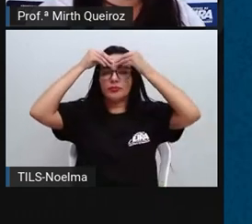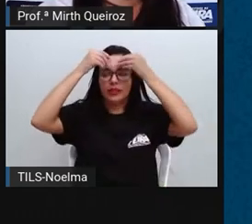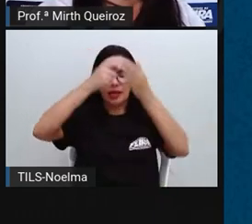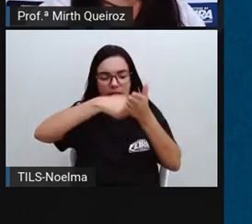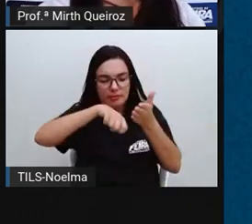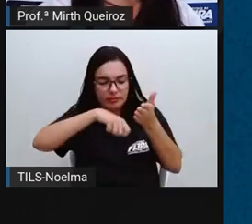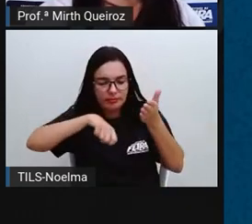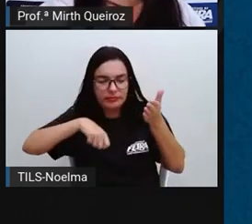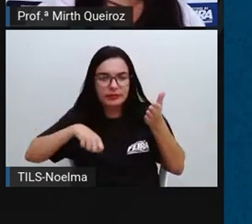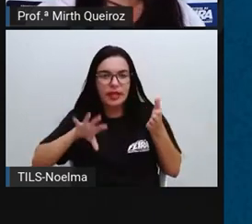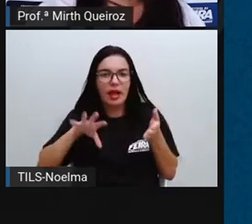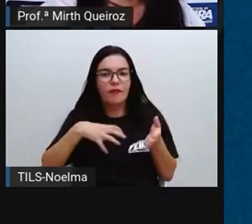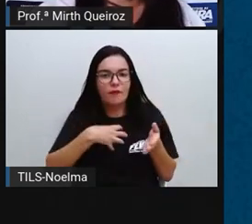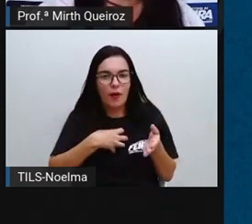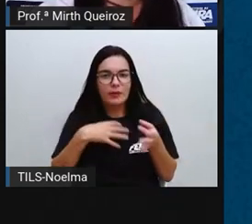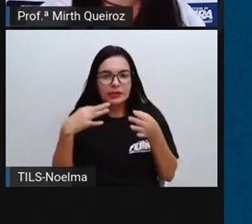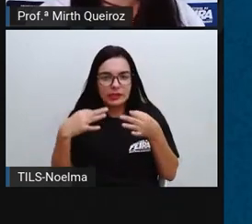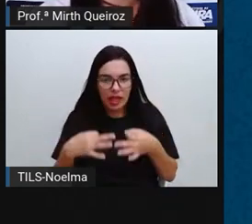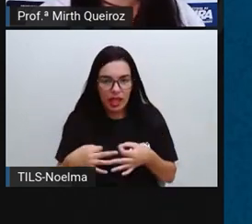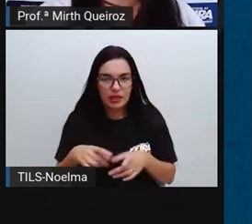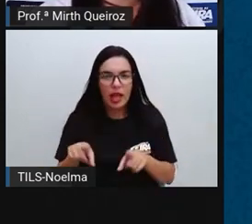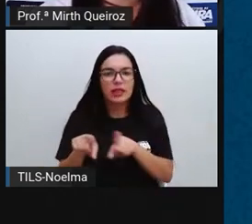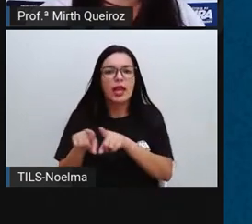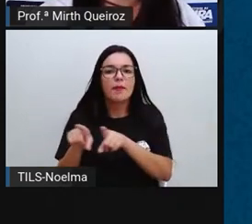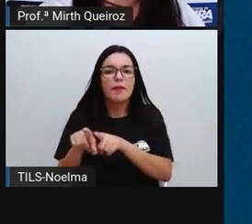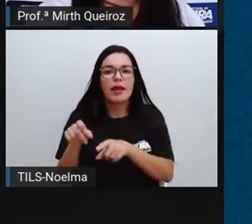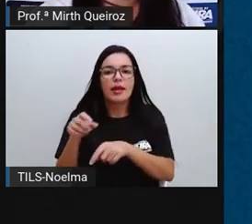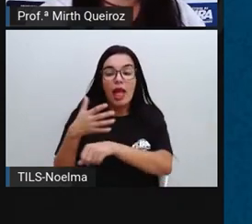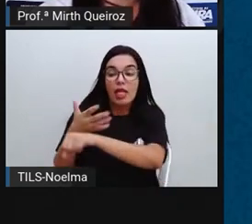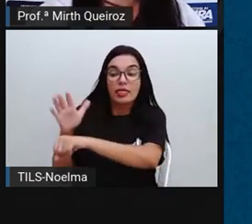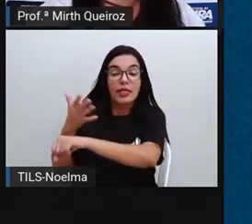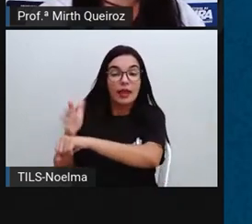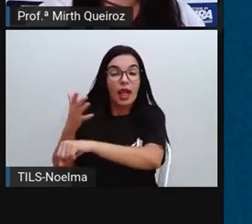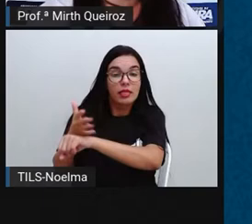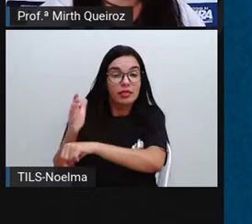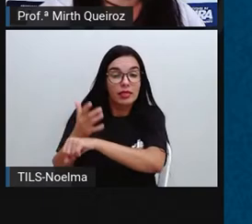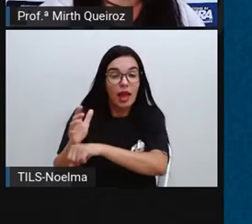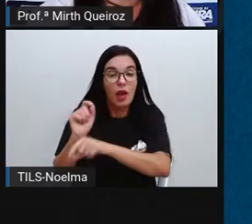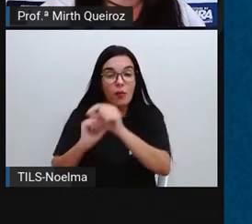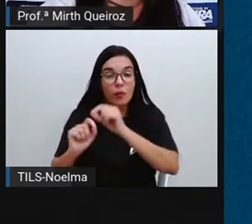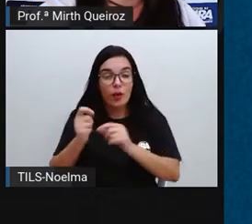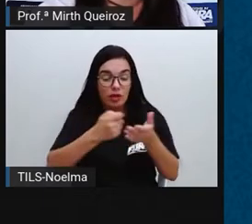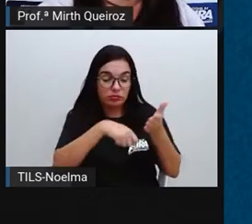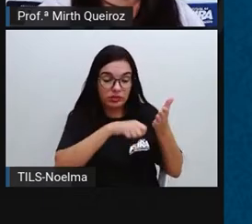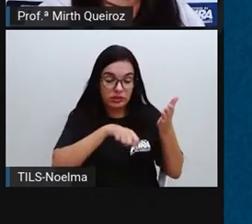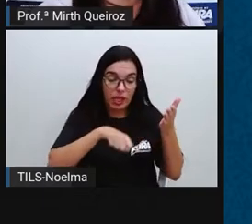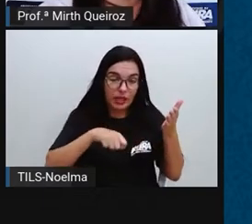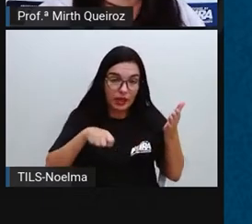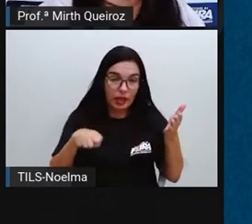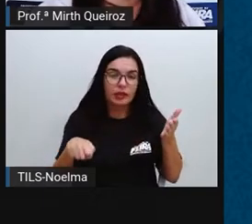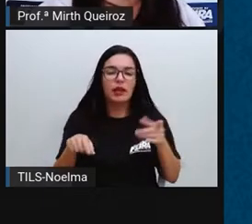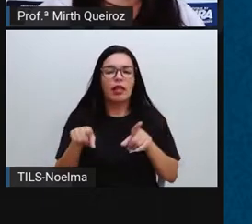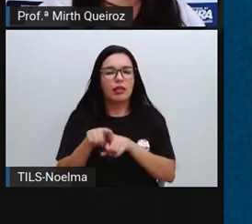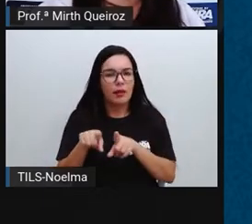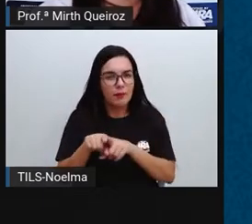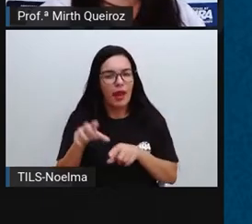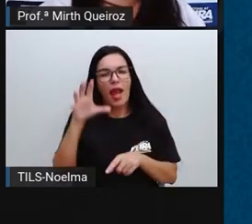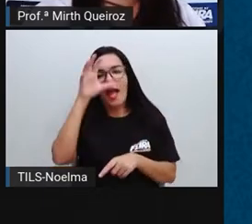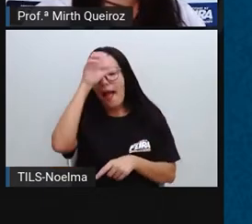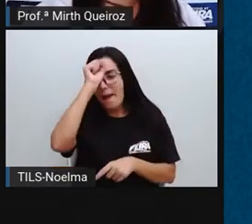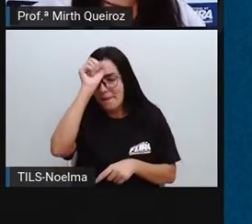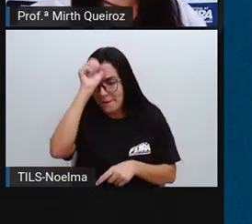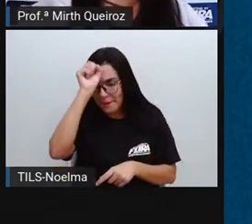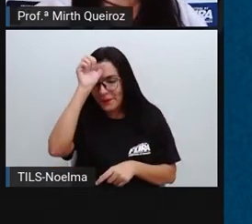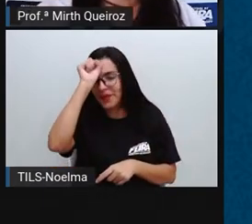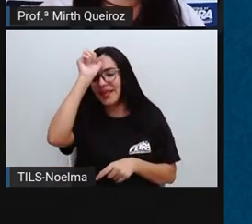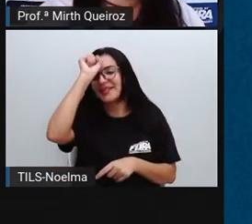correta. A gente pode treinar a nossa escrita, né? Escrevendo, você também aprende aí a ortografia das palavras, que